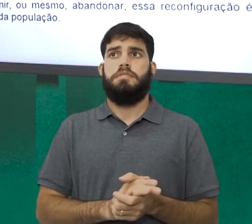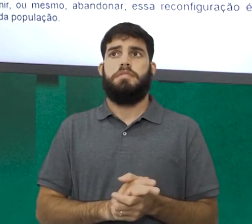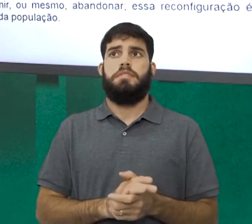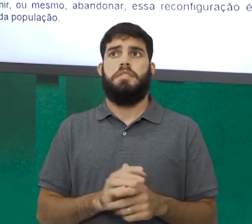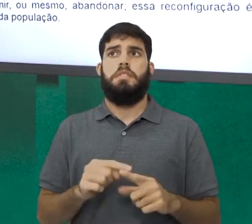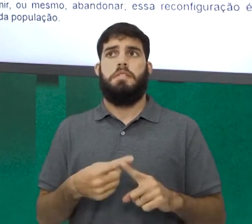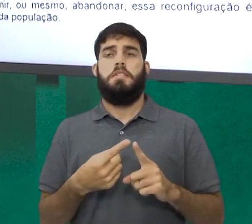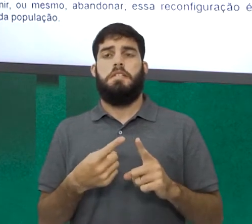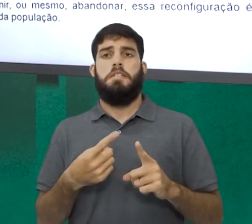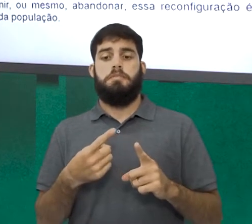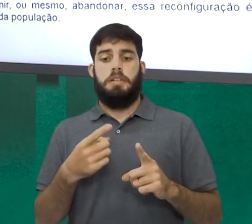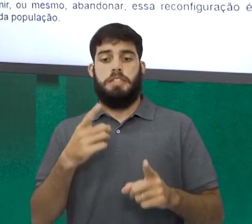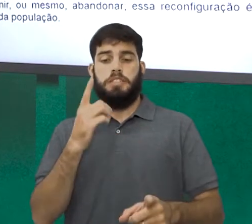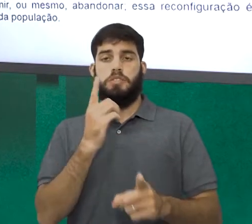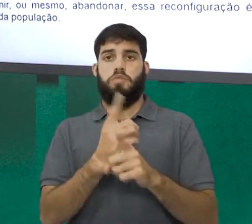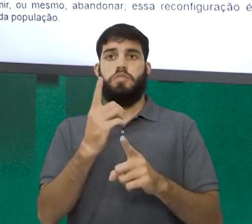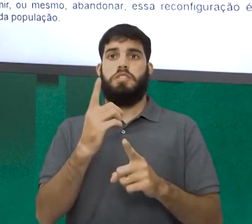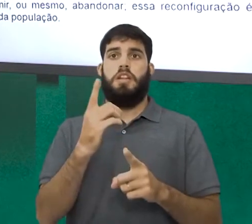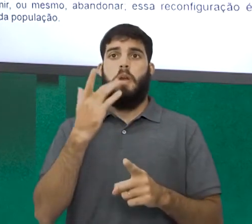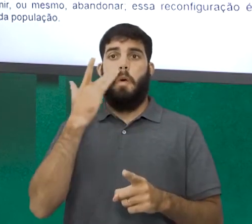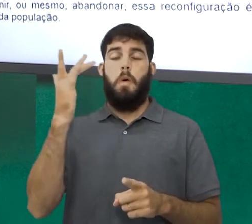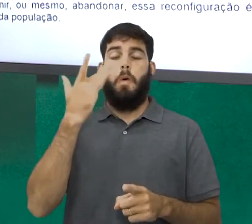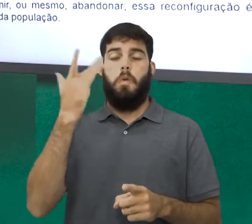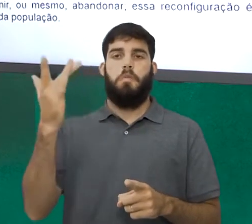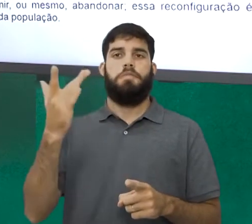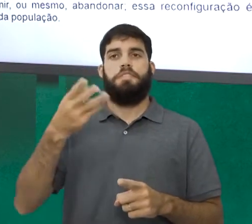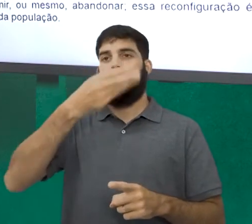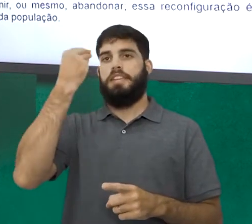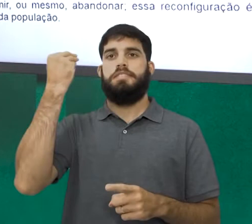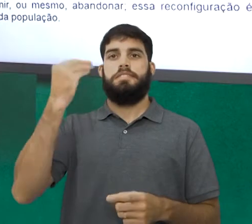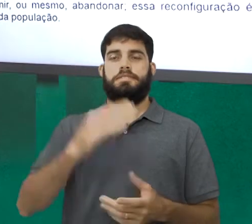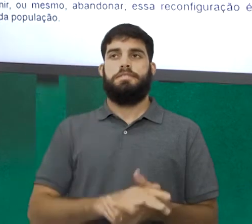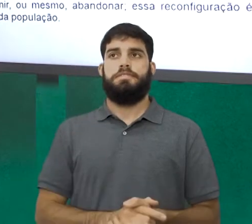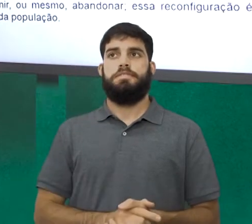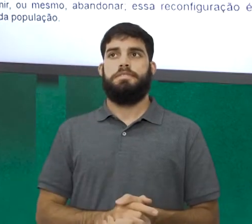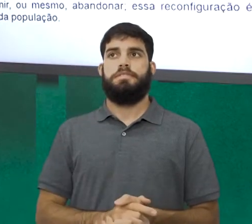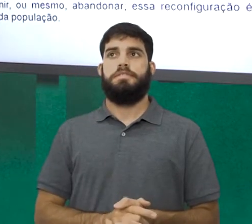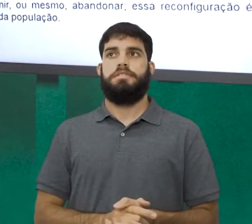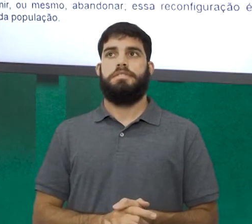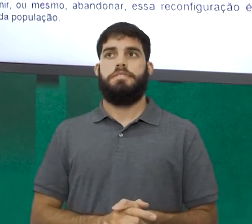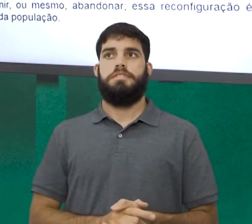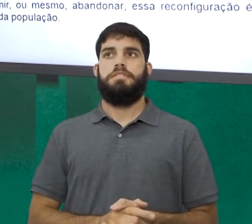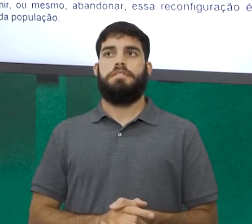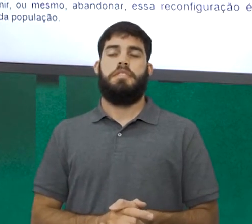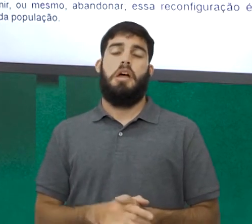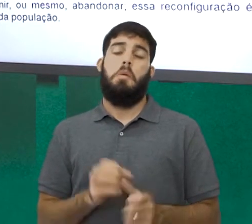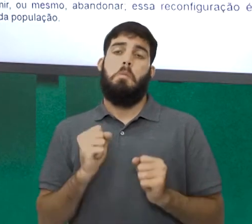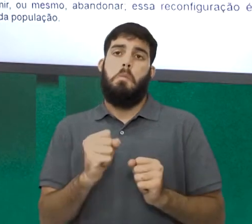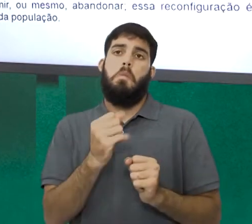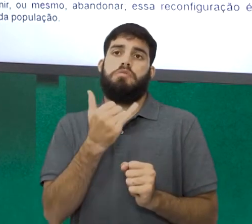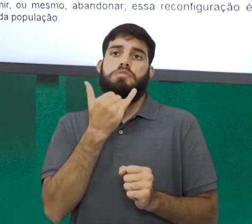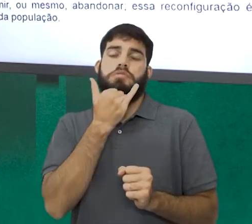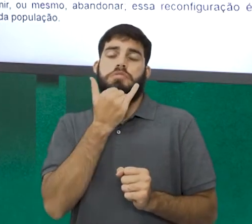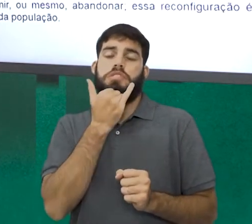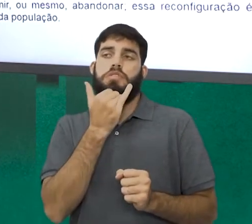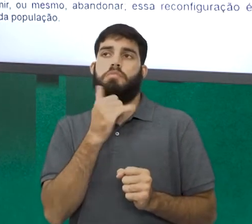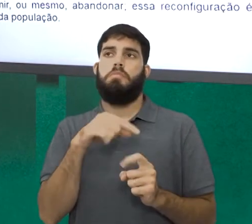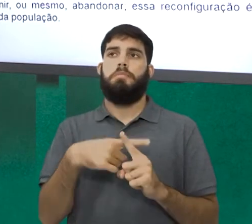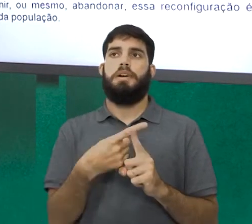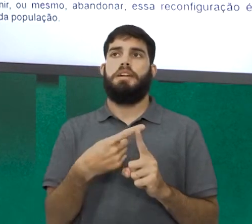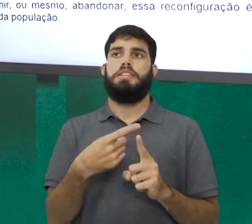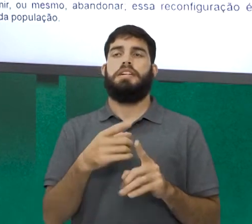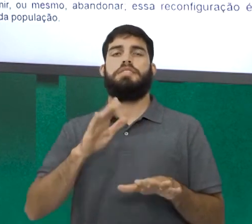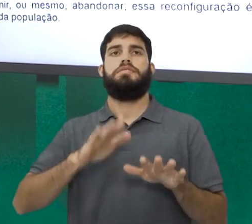descobrir ouro que esqueceram isso. Então, percebam como o quadro natural pode ser uma desculpa, mas não é